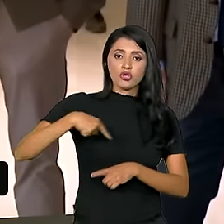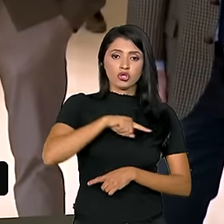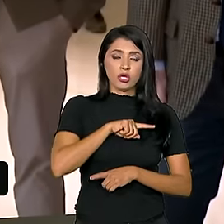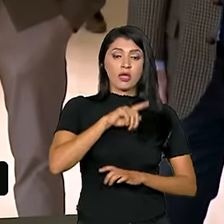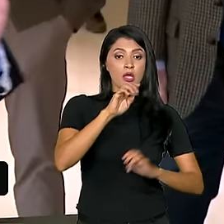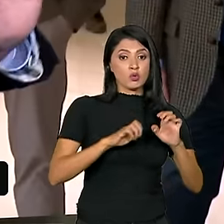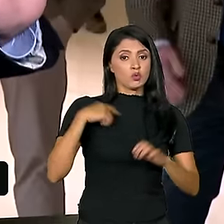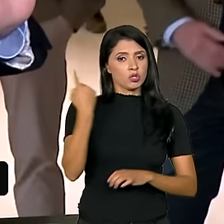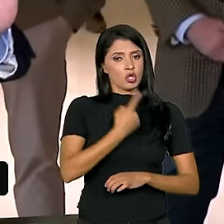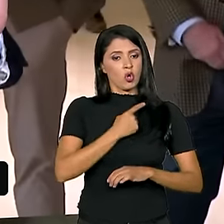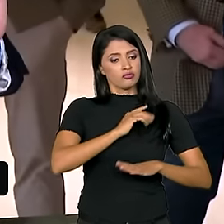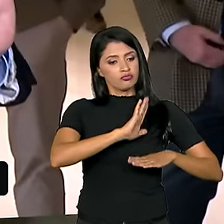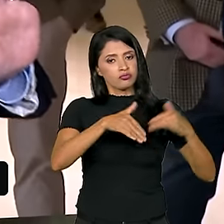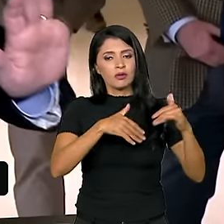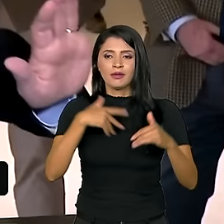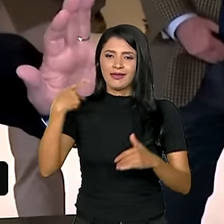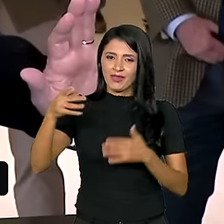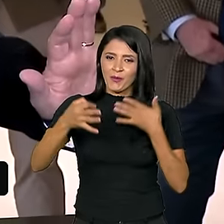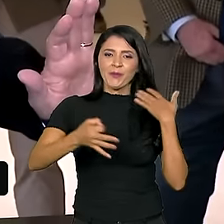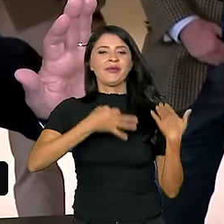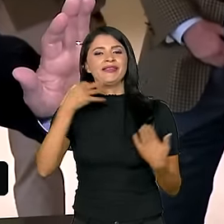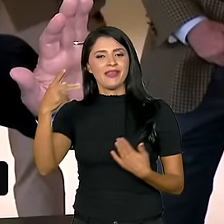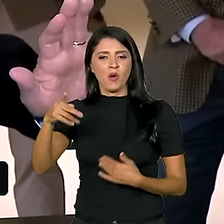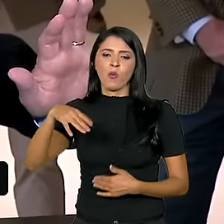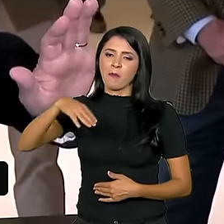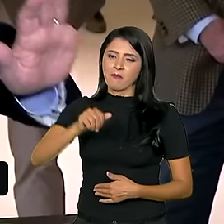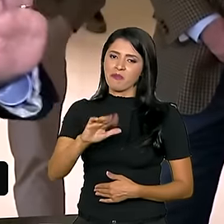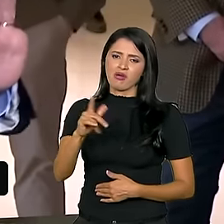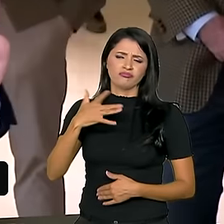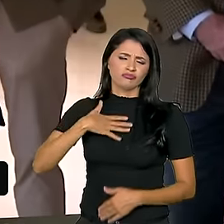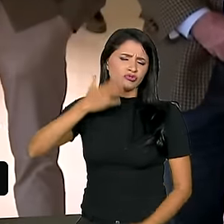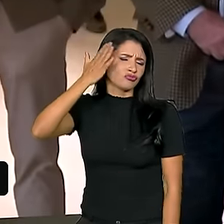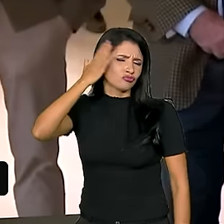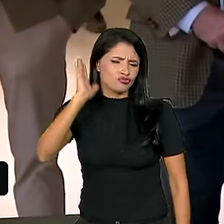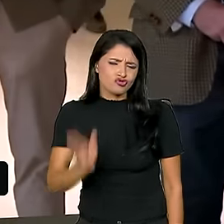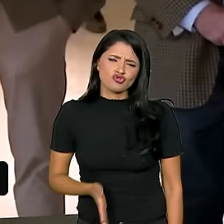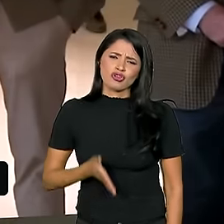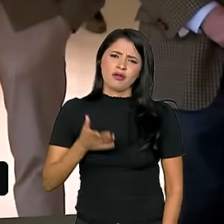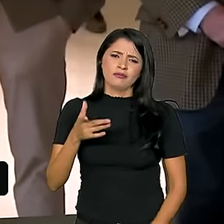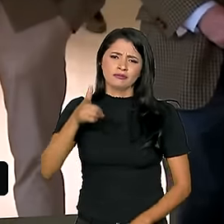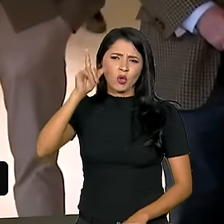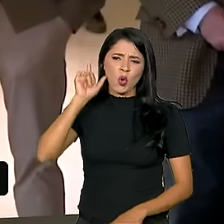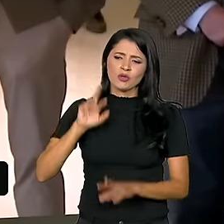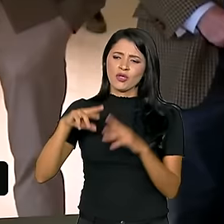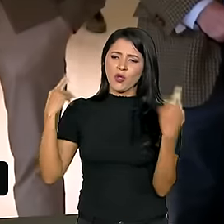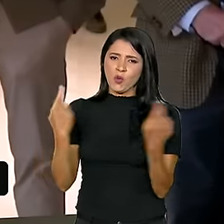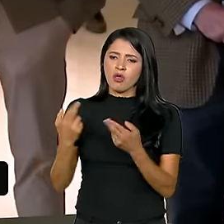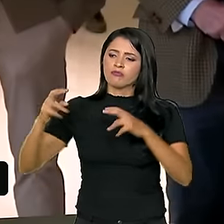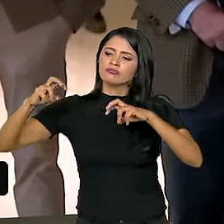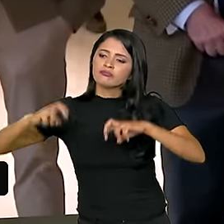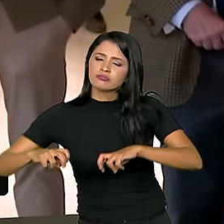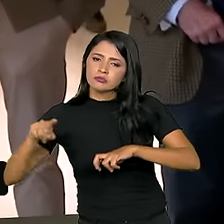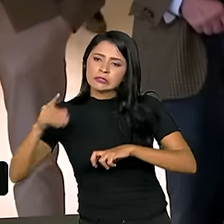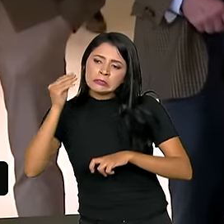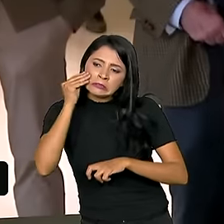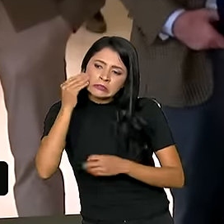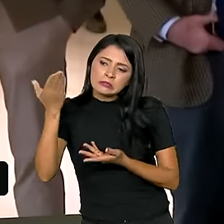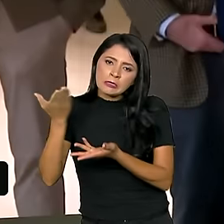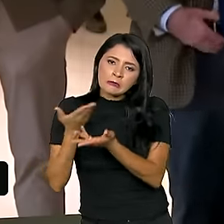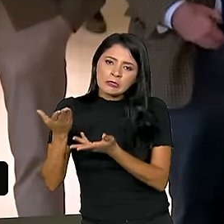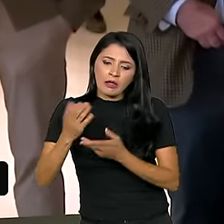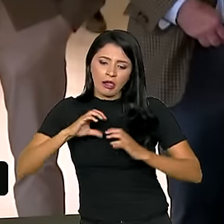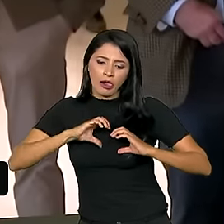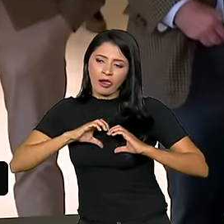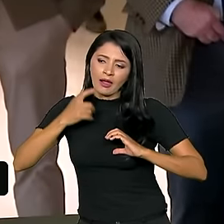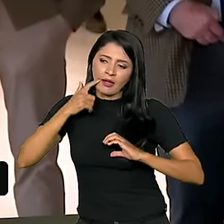Então, a posição do Macron já era conhecida por mim. Ontem eu fiz uma reunião com o Macron para tentar mexer com o coração